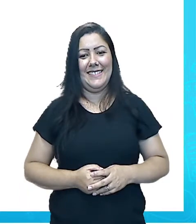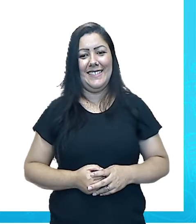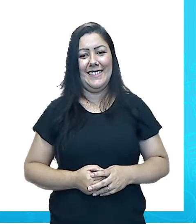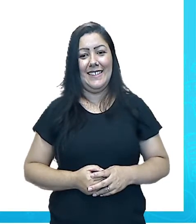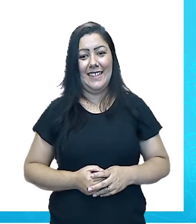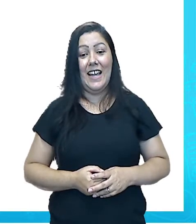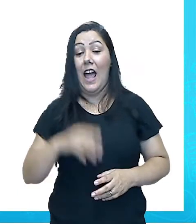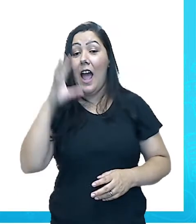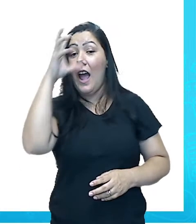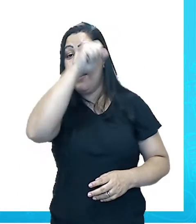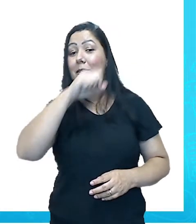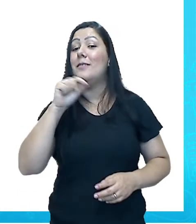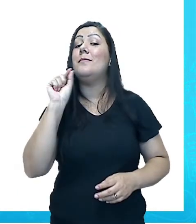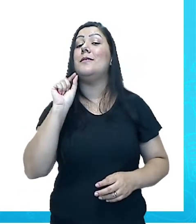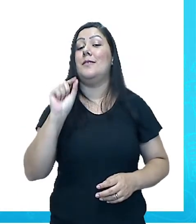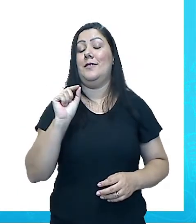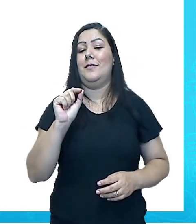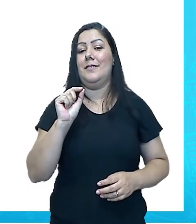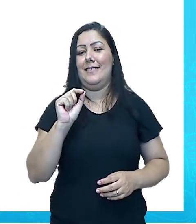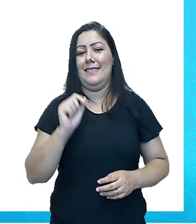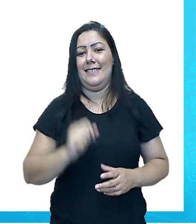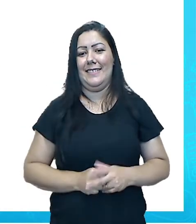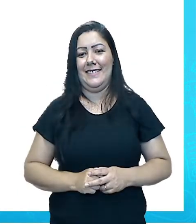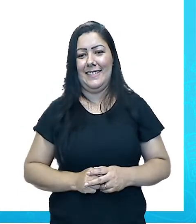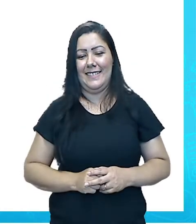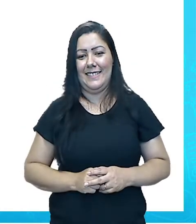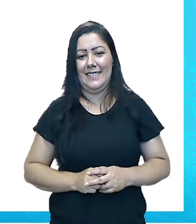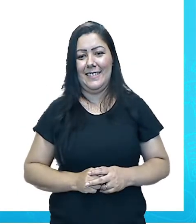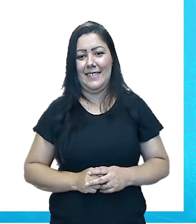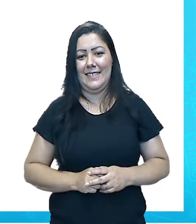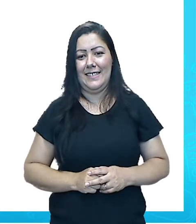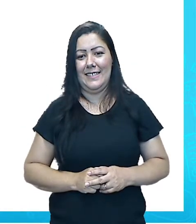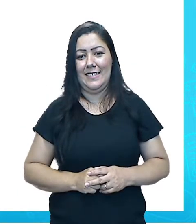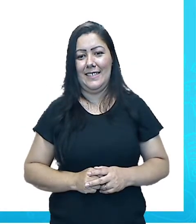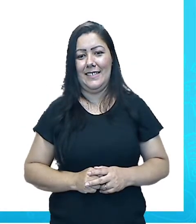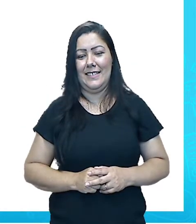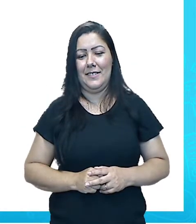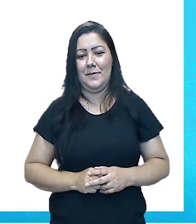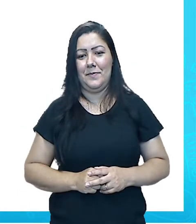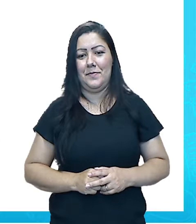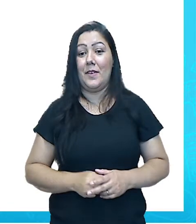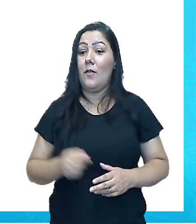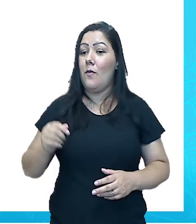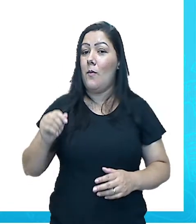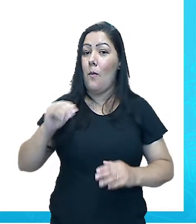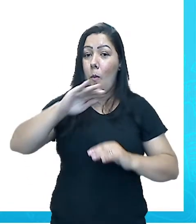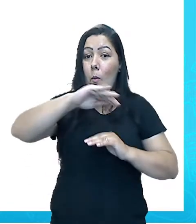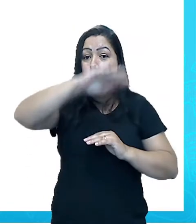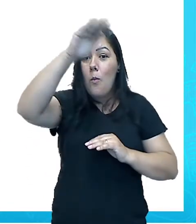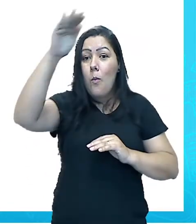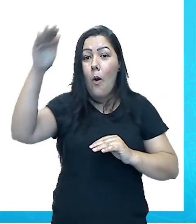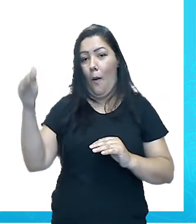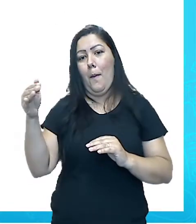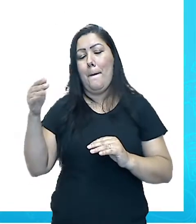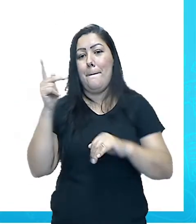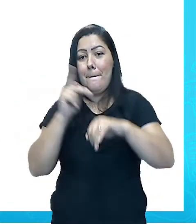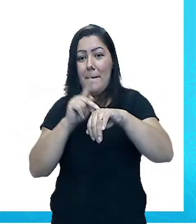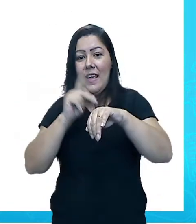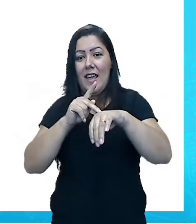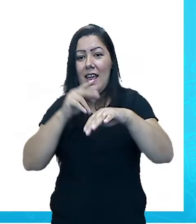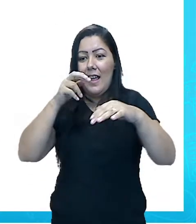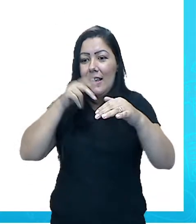Interessante. Quando você entra na gruta, você não pisa no chão da gruta.